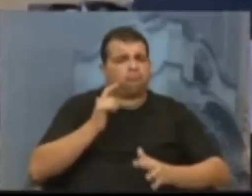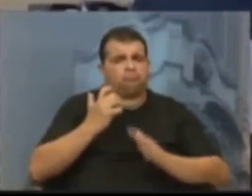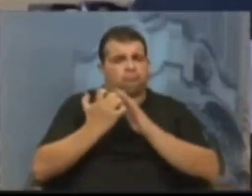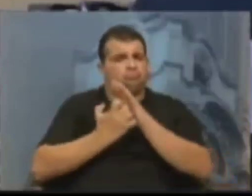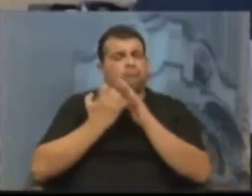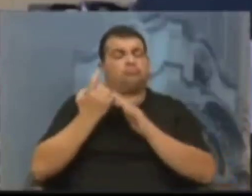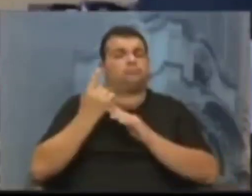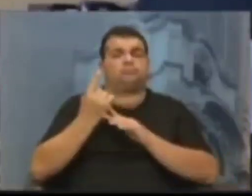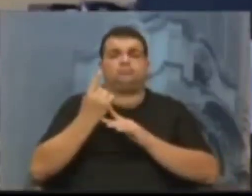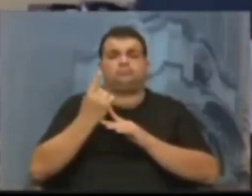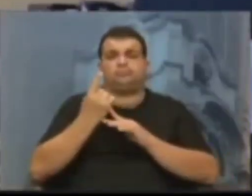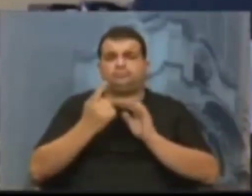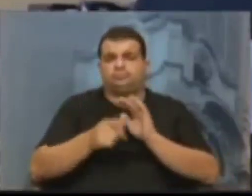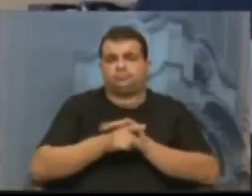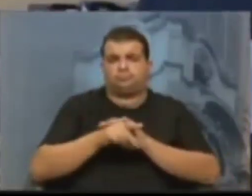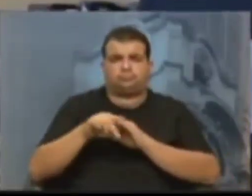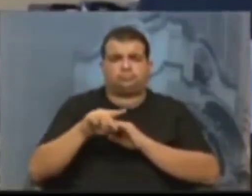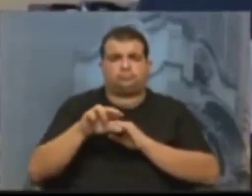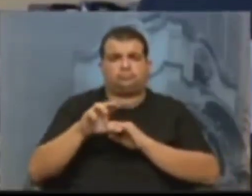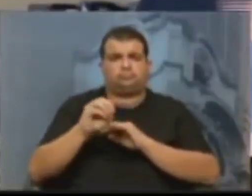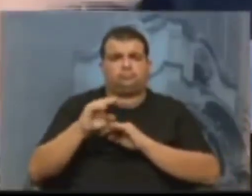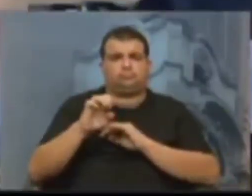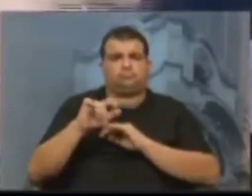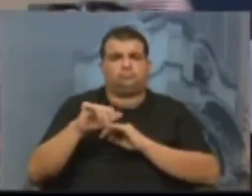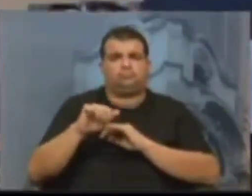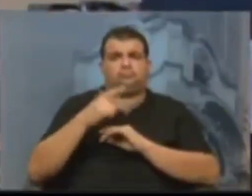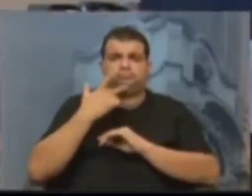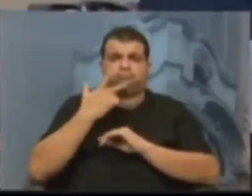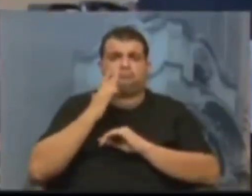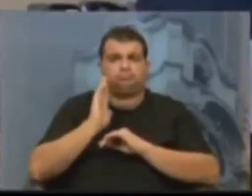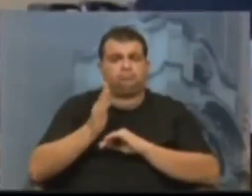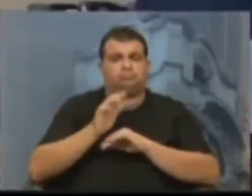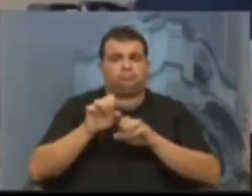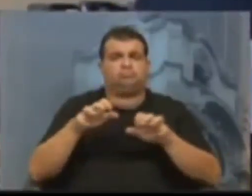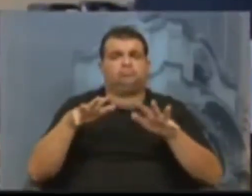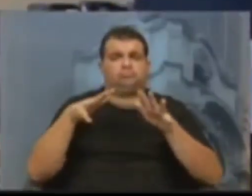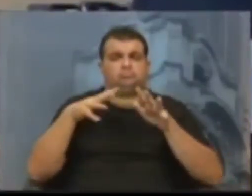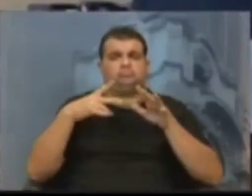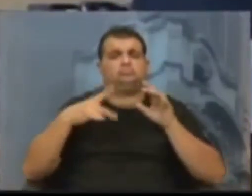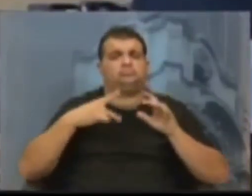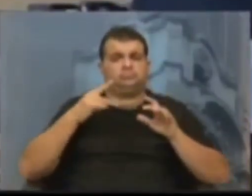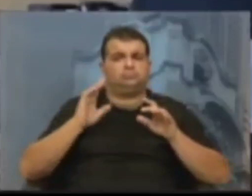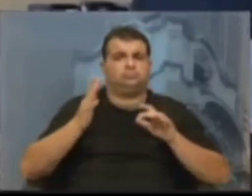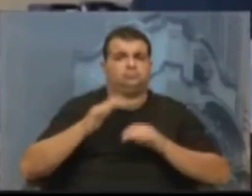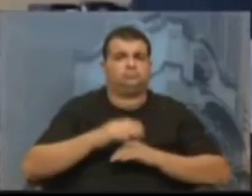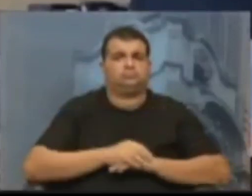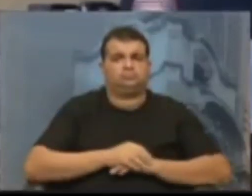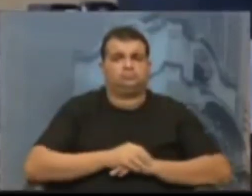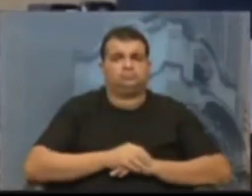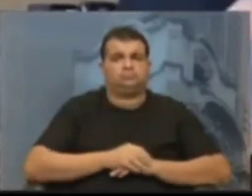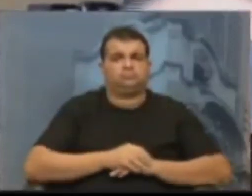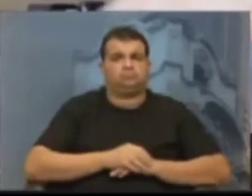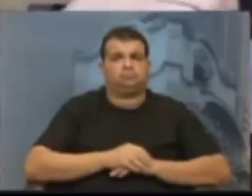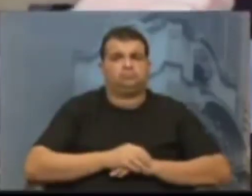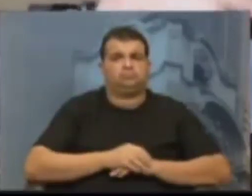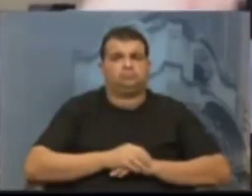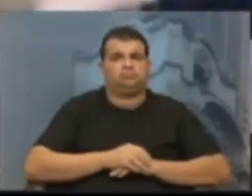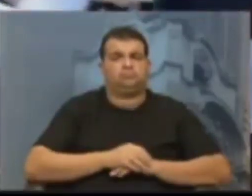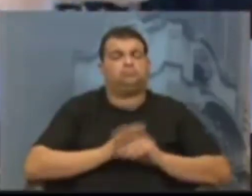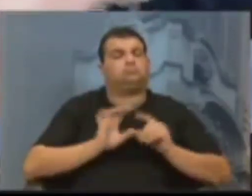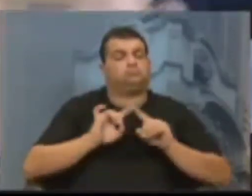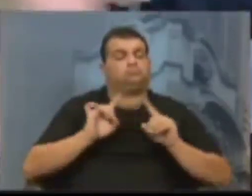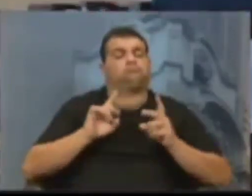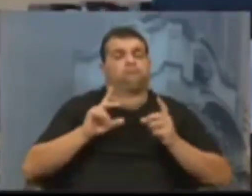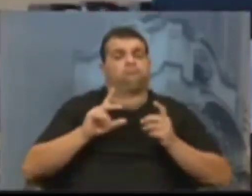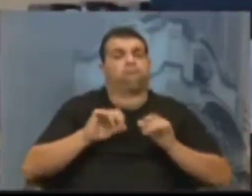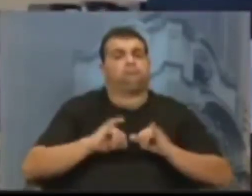por parte da ProSempa. Isso está gravado, exceção nessa casa, mas como foi vendida